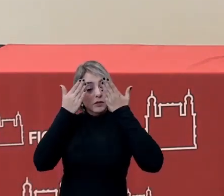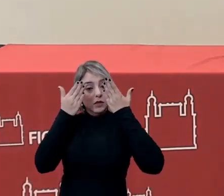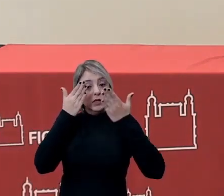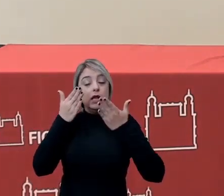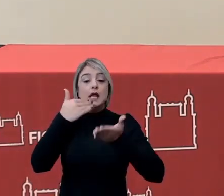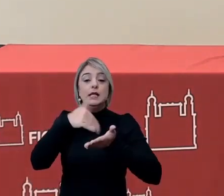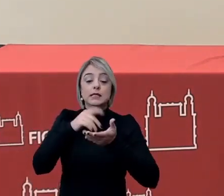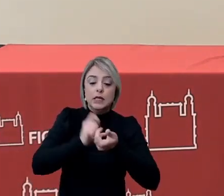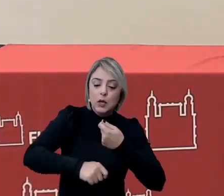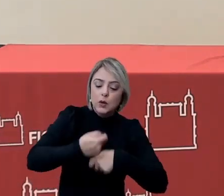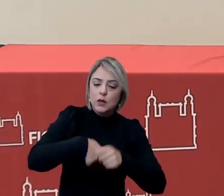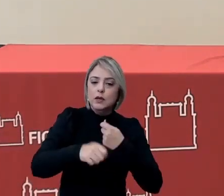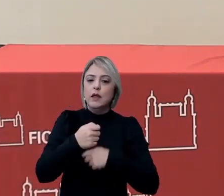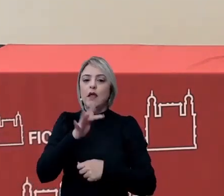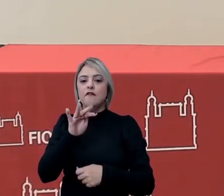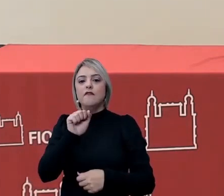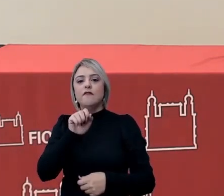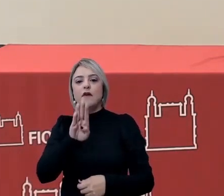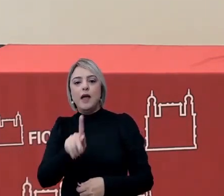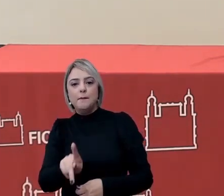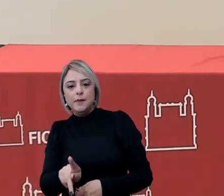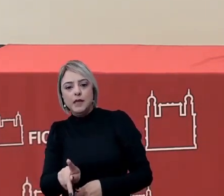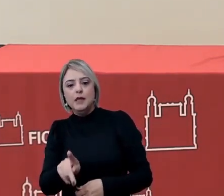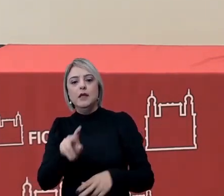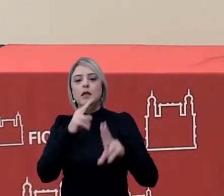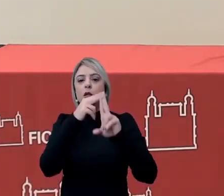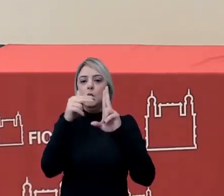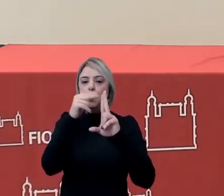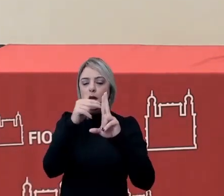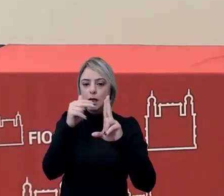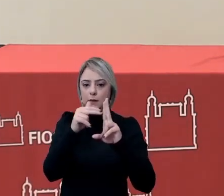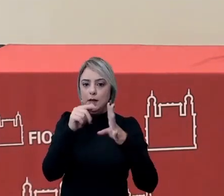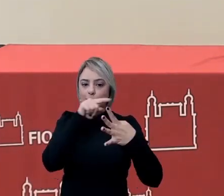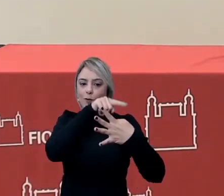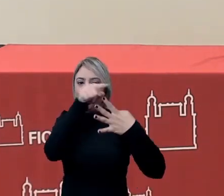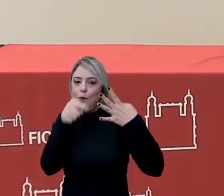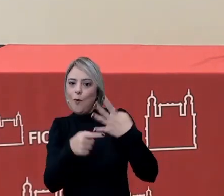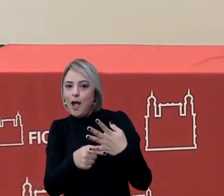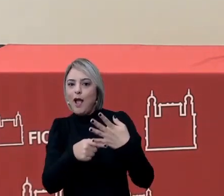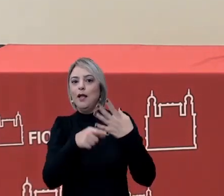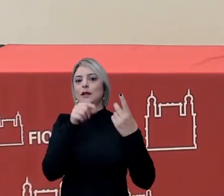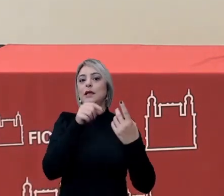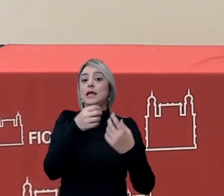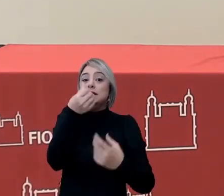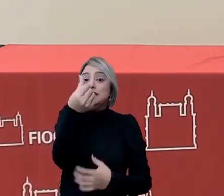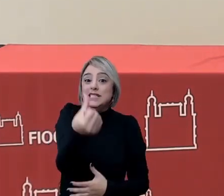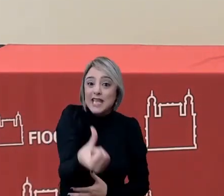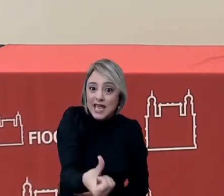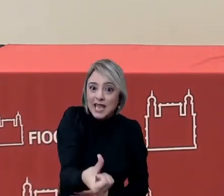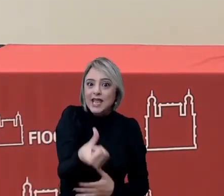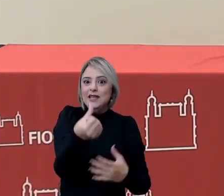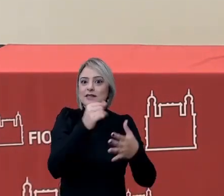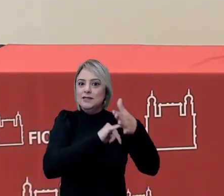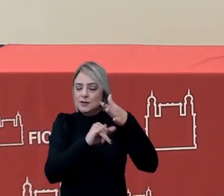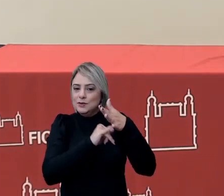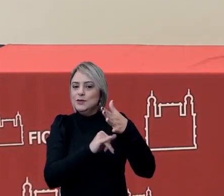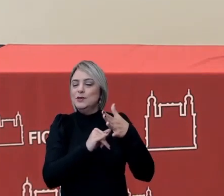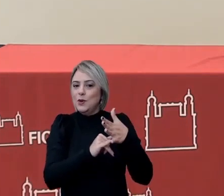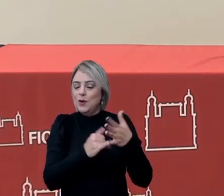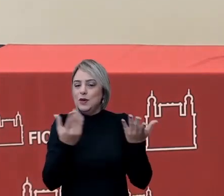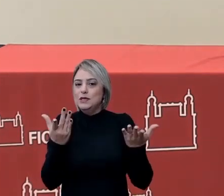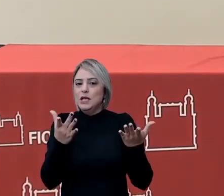Economia FAPDF e o NB né e Fiocruz então fomos seis instituições assim